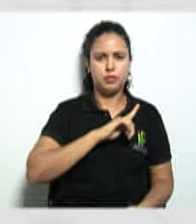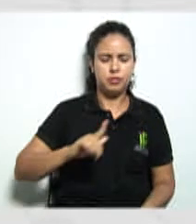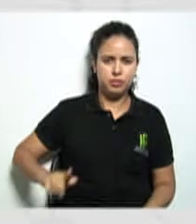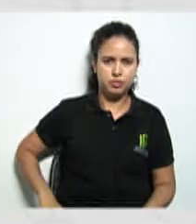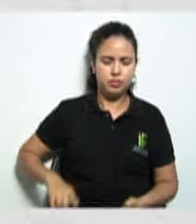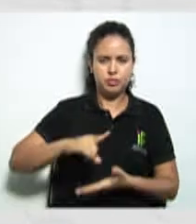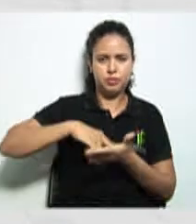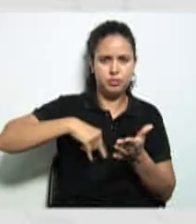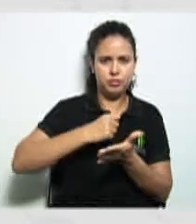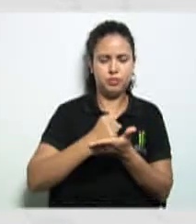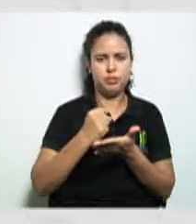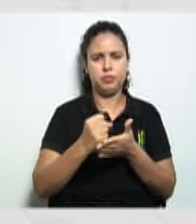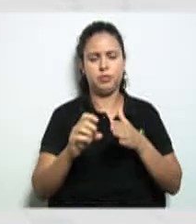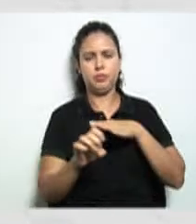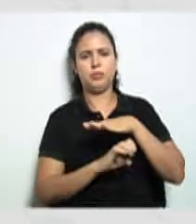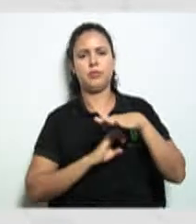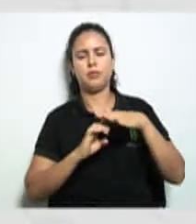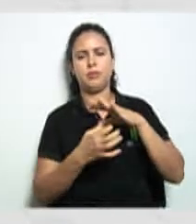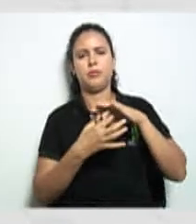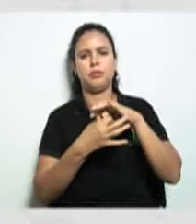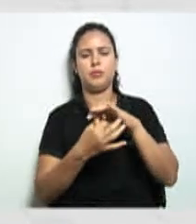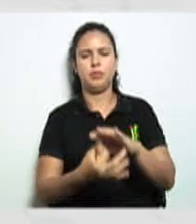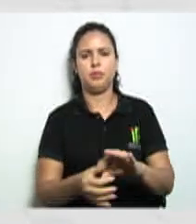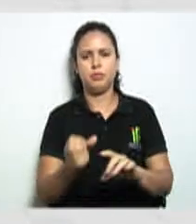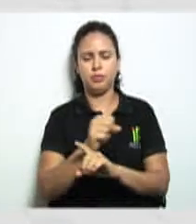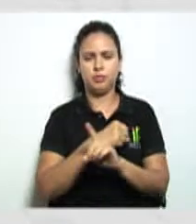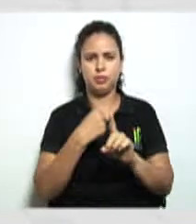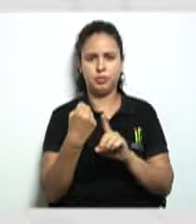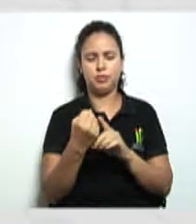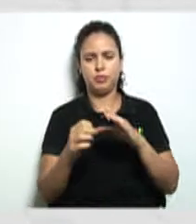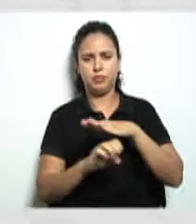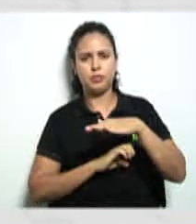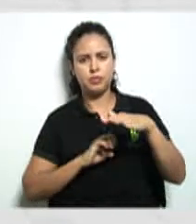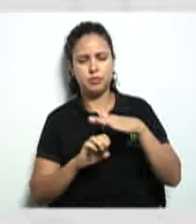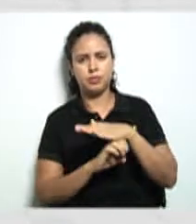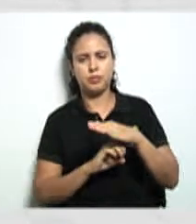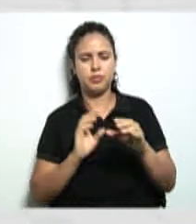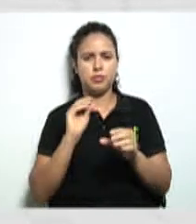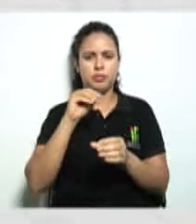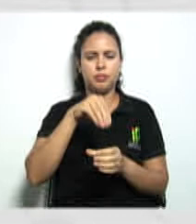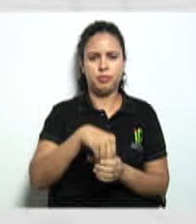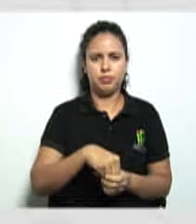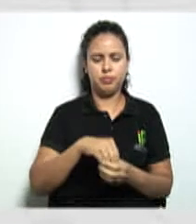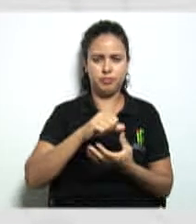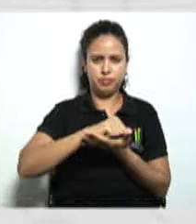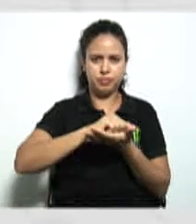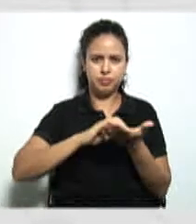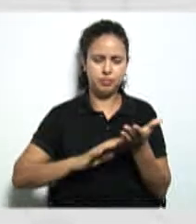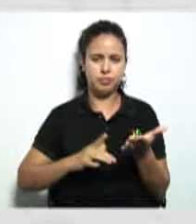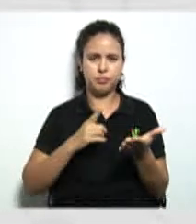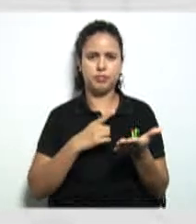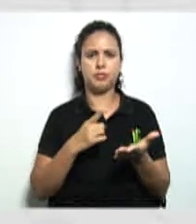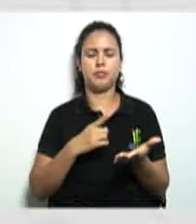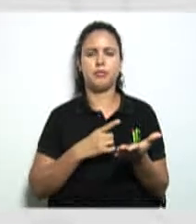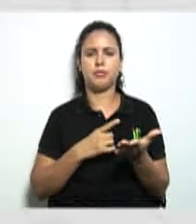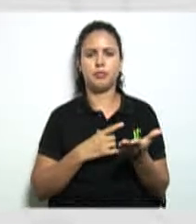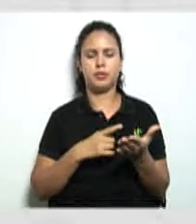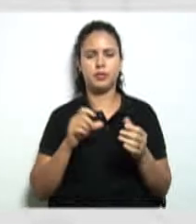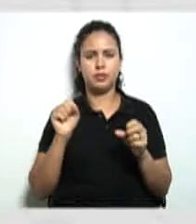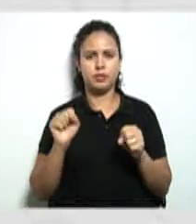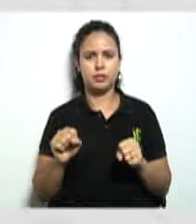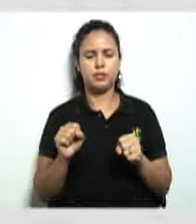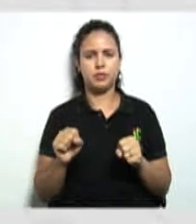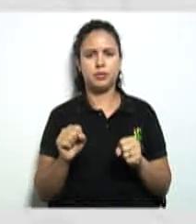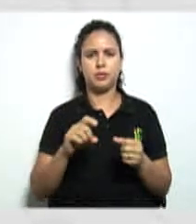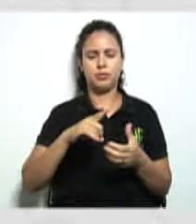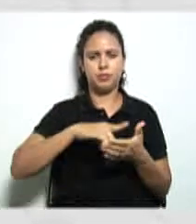e atividades ligadas às sociedades empresariais e dentro dessas atividades empresariais também a gente pode estar